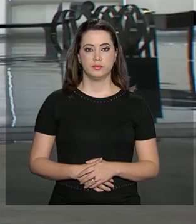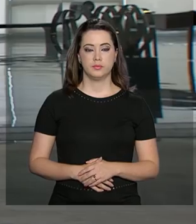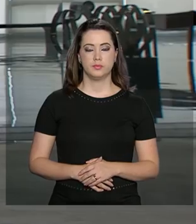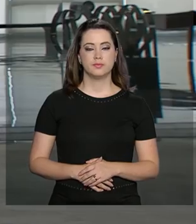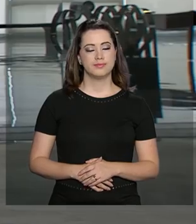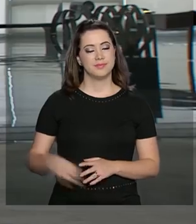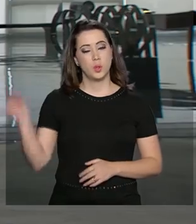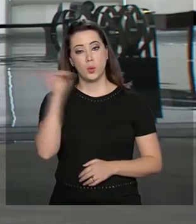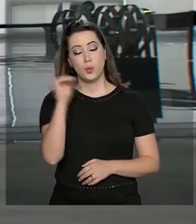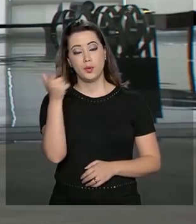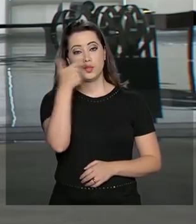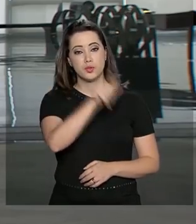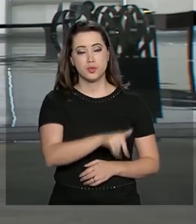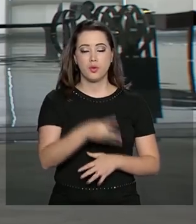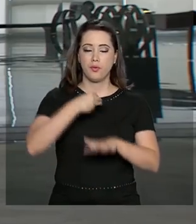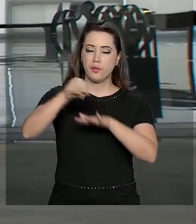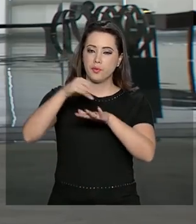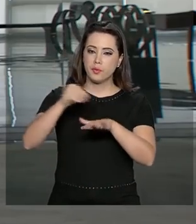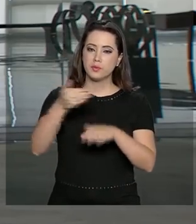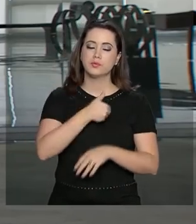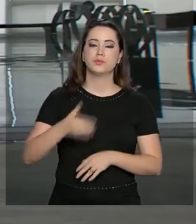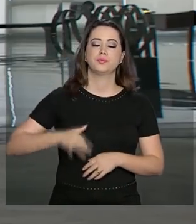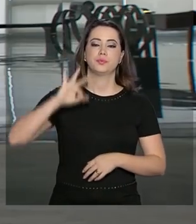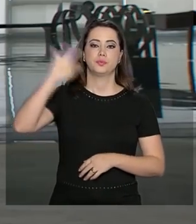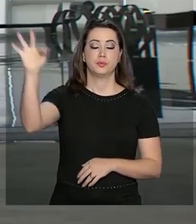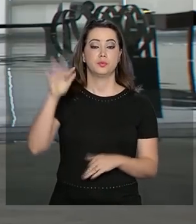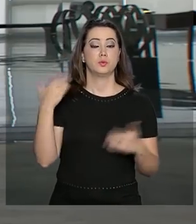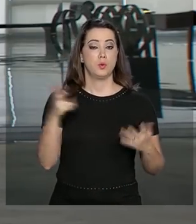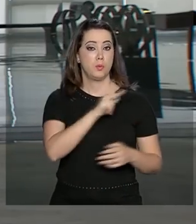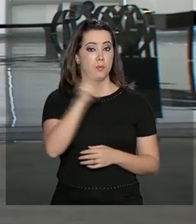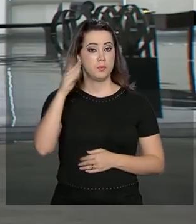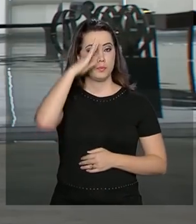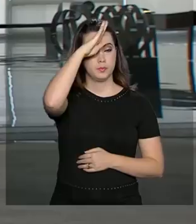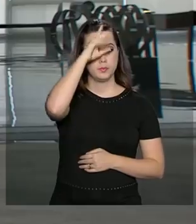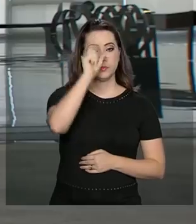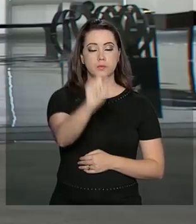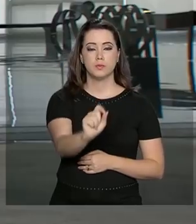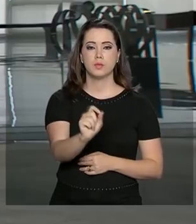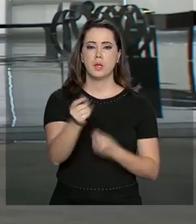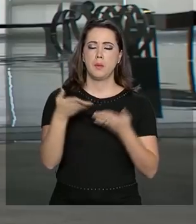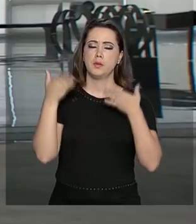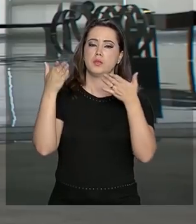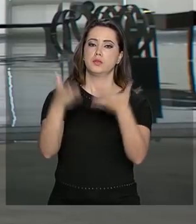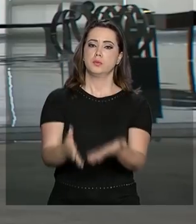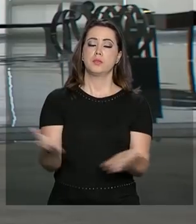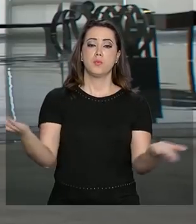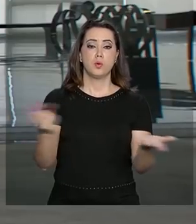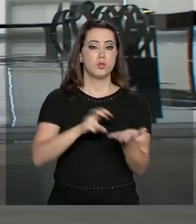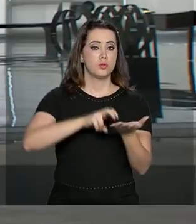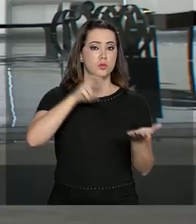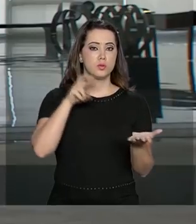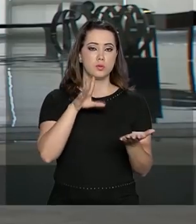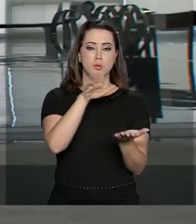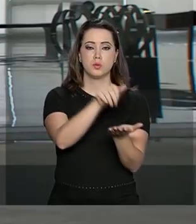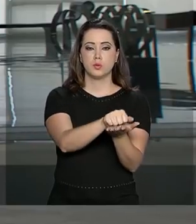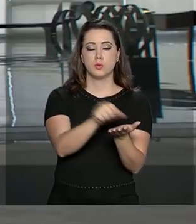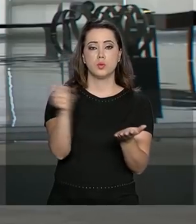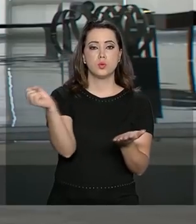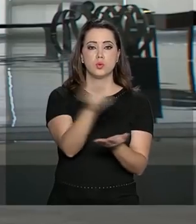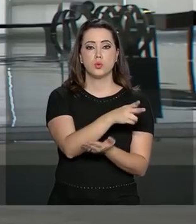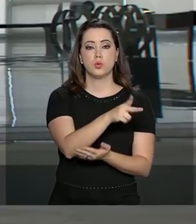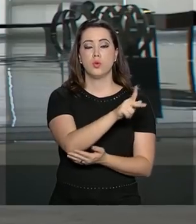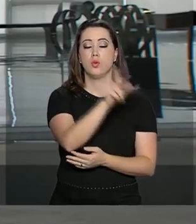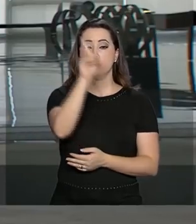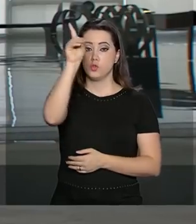Olá, estamos de volta com informações do governo federal, o presidente Jair Bolsonaro participou na manhã de hoje da posse do novo